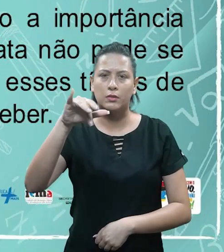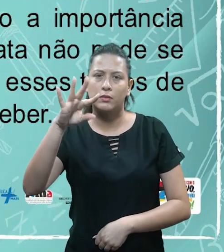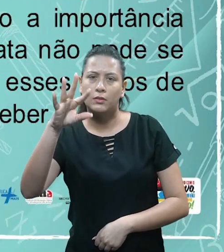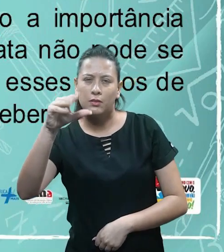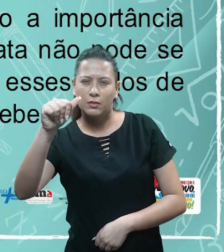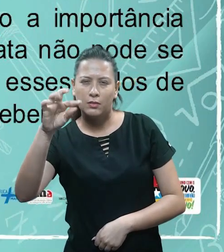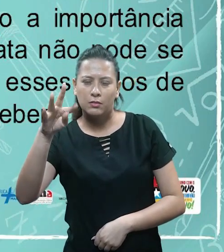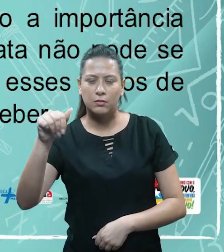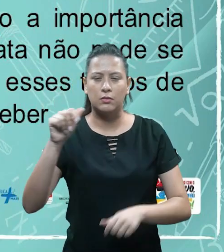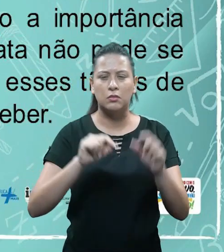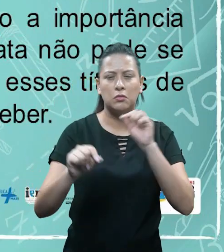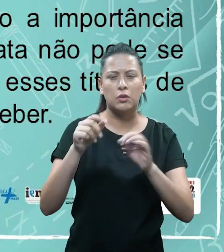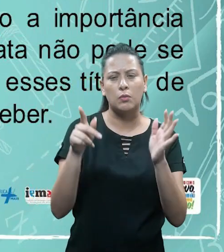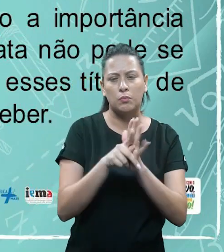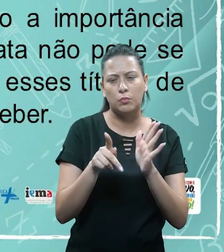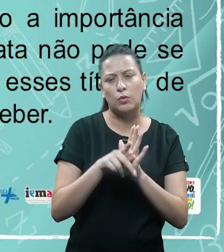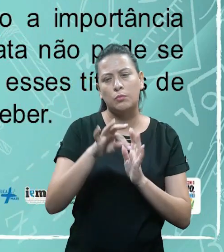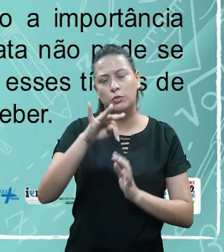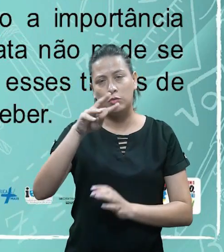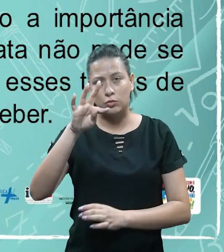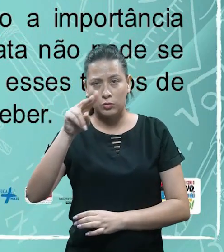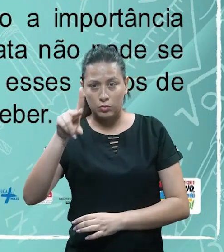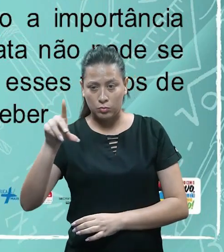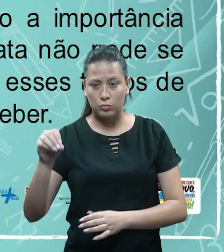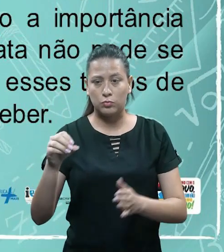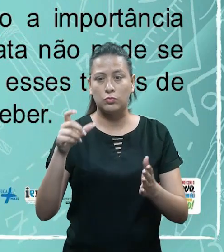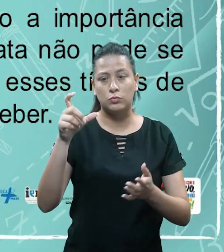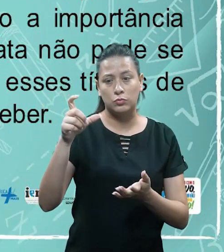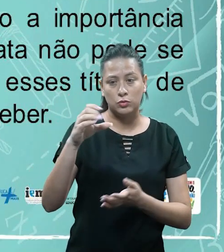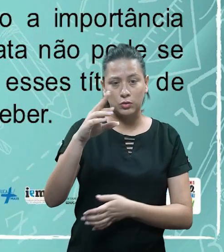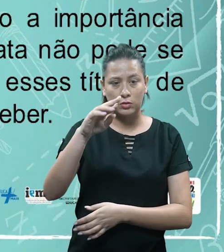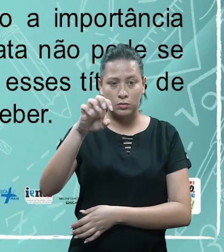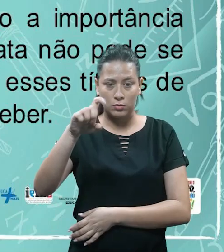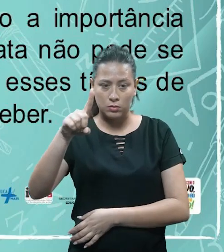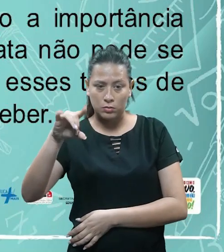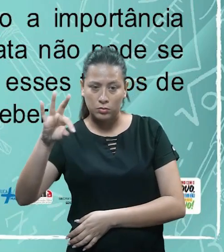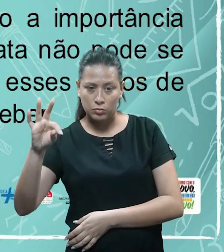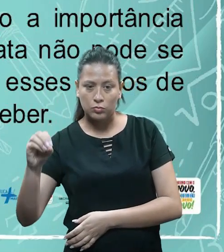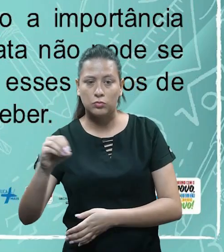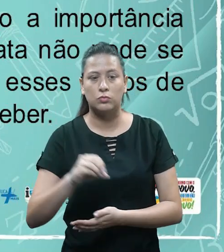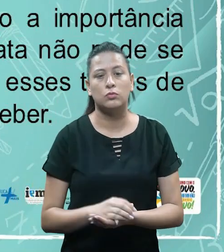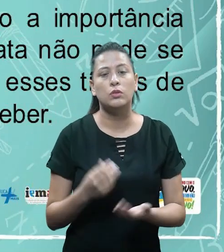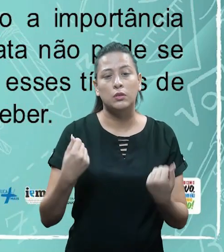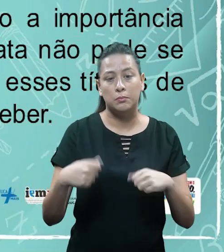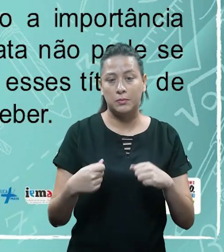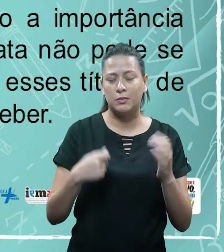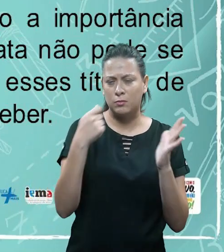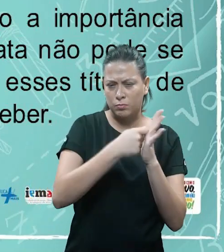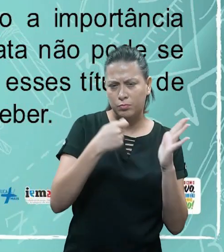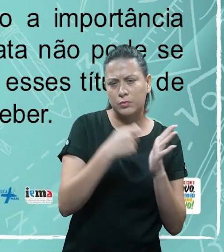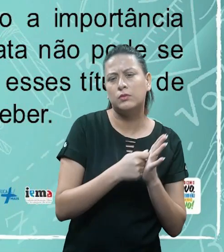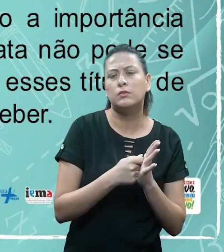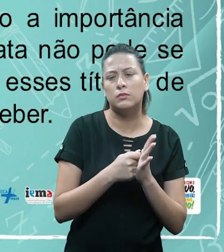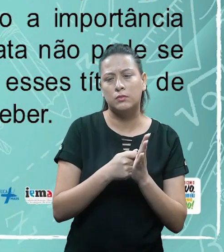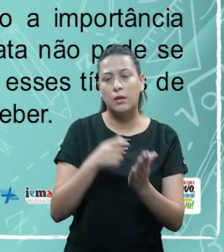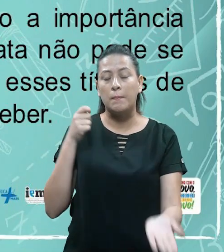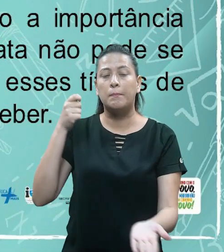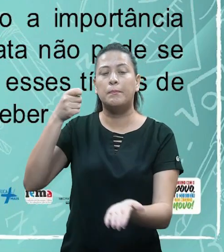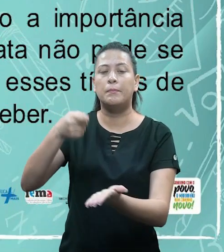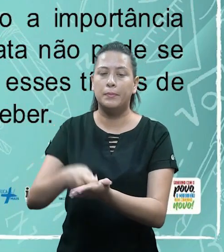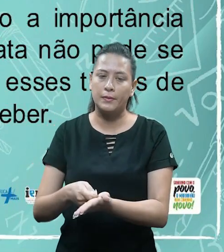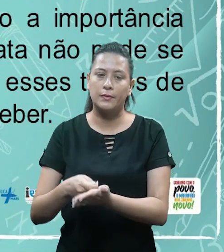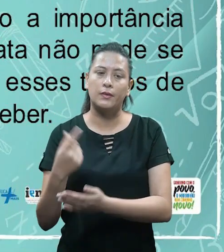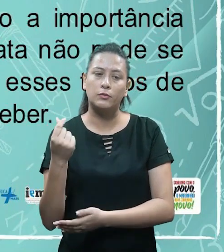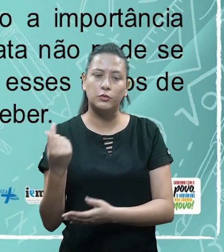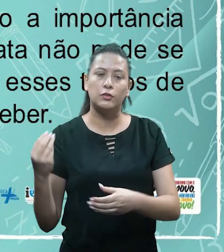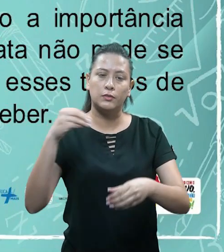Duplicato é o Um título de crédito pelo qual o comprador se obriga a pagar dentro do prazo a importância representada na fatura.